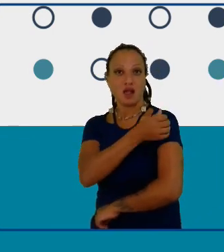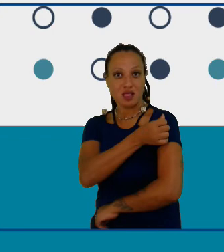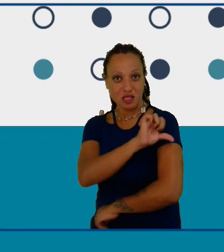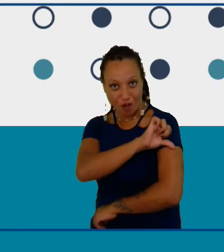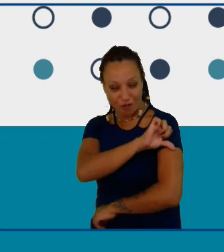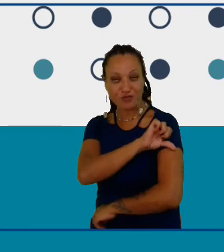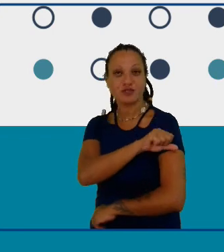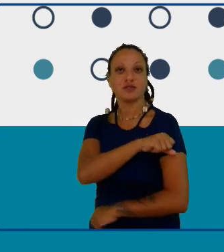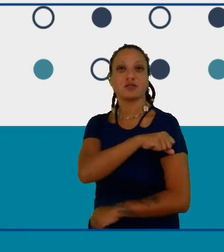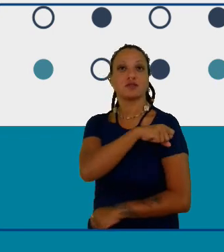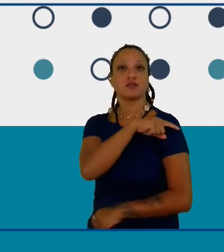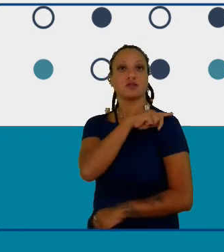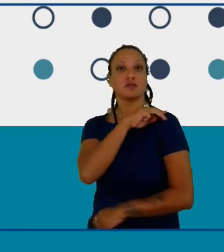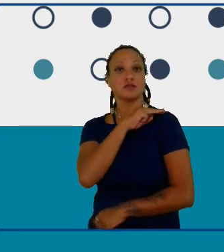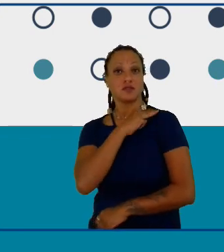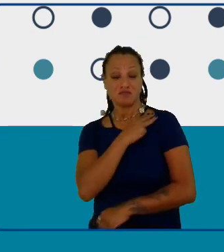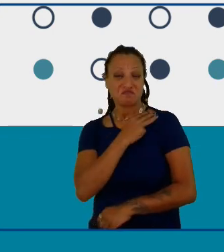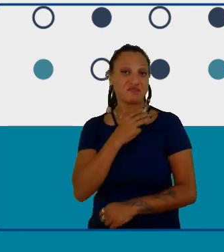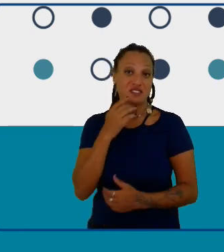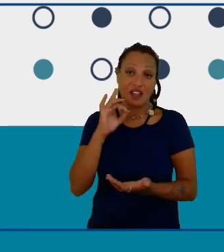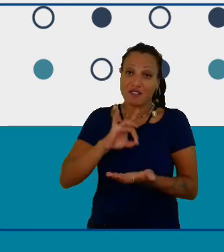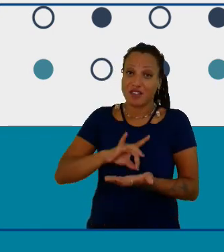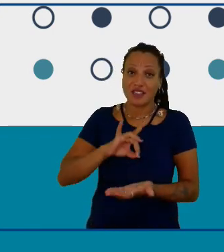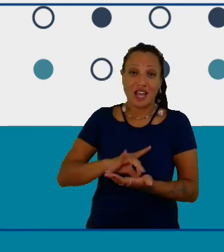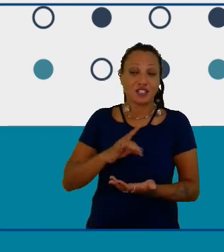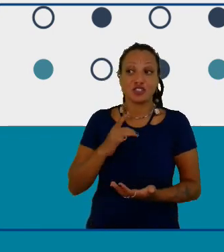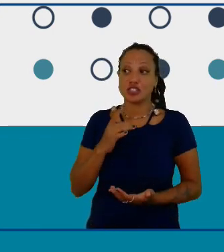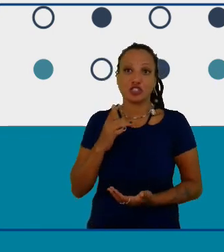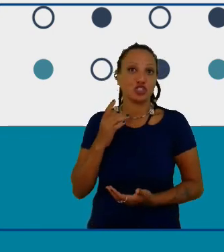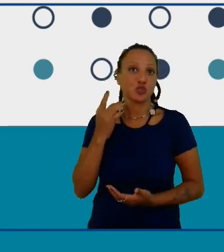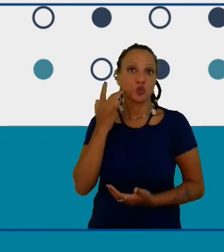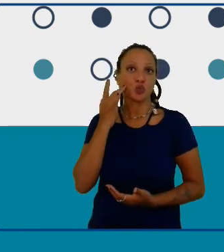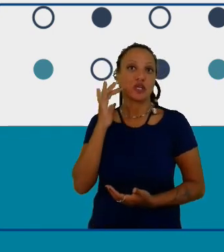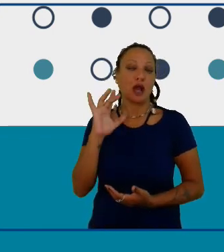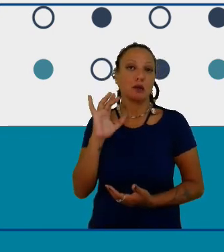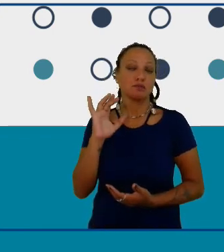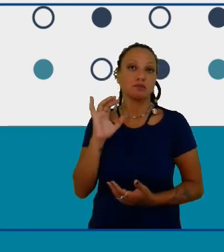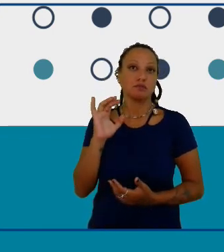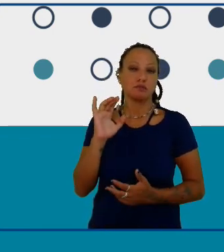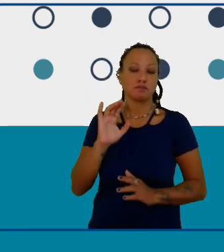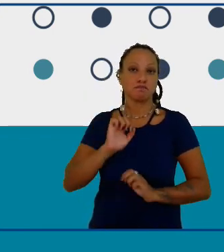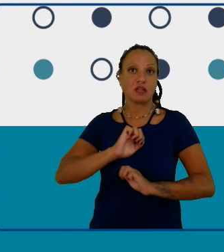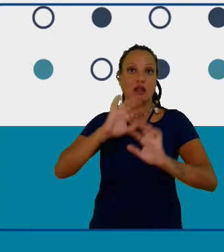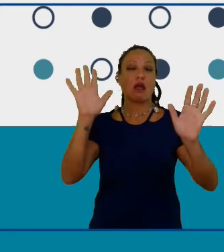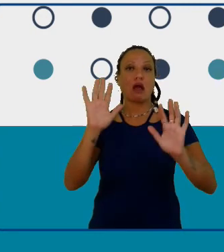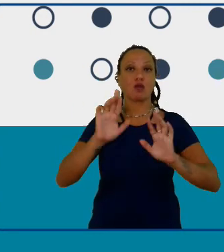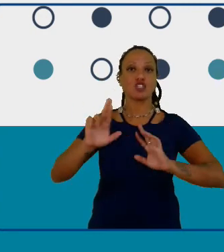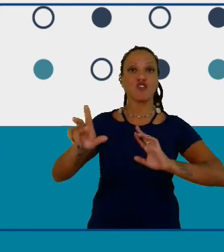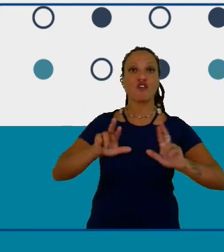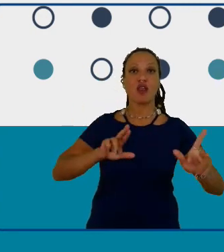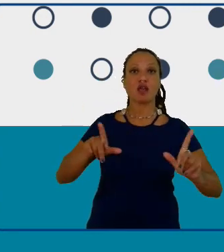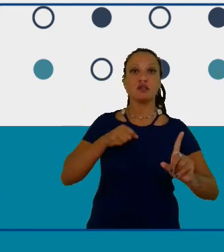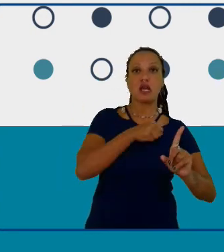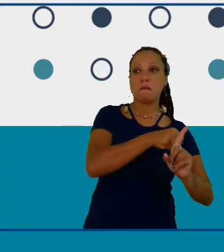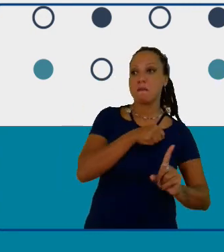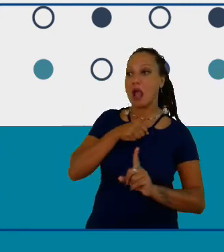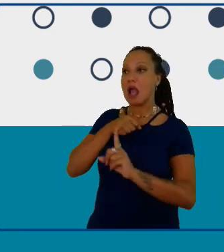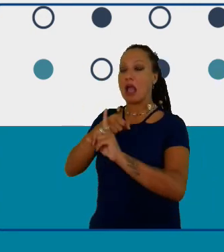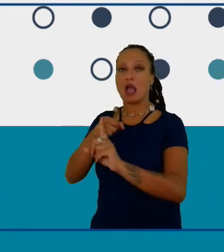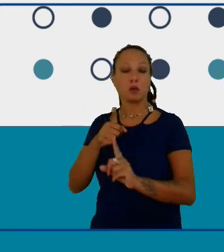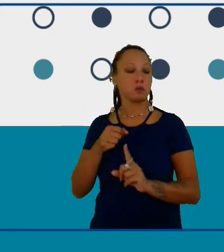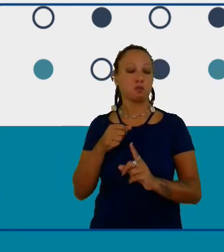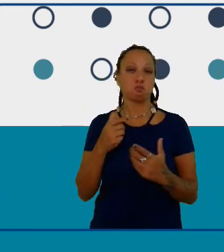muitas evidências para ver as diferenças em termos de impacto o que sabemos é que há